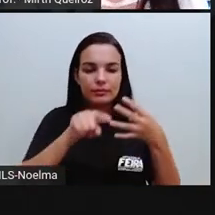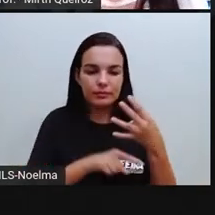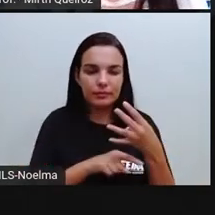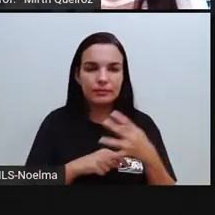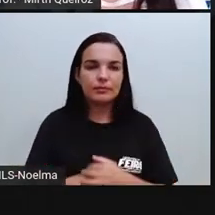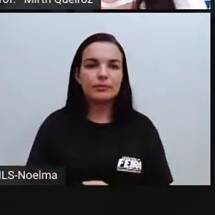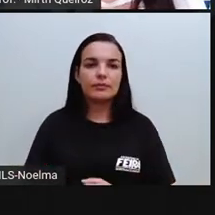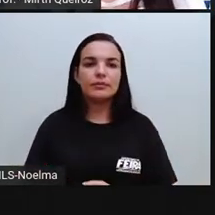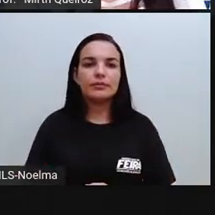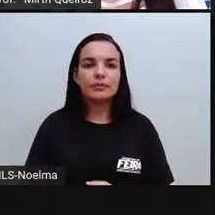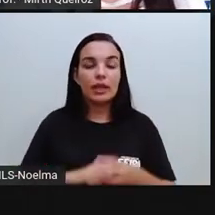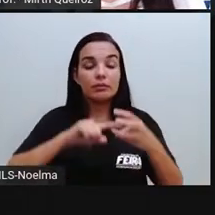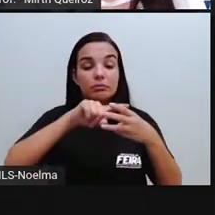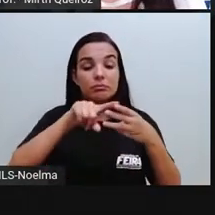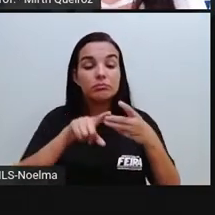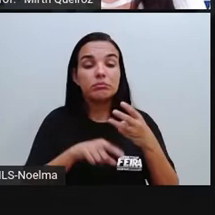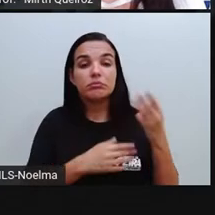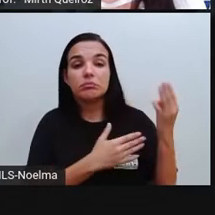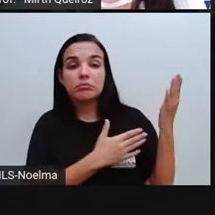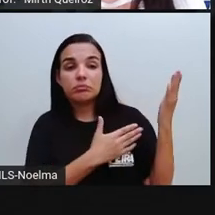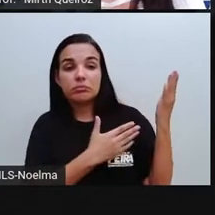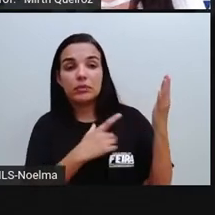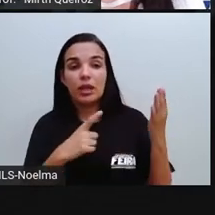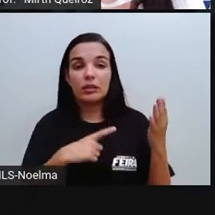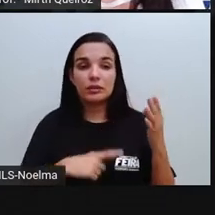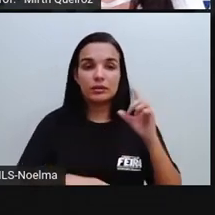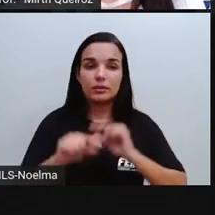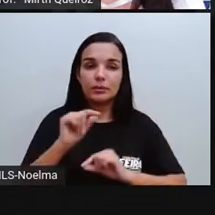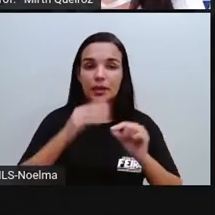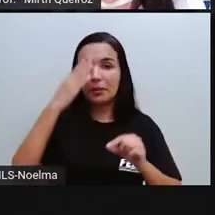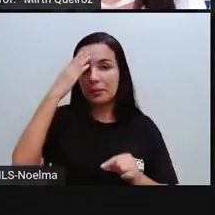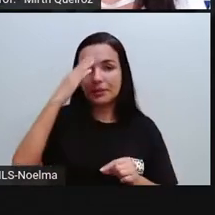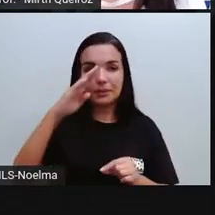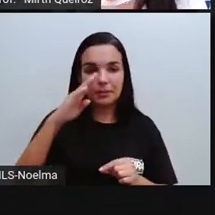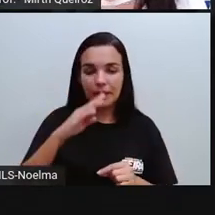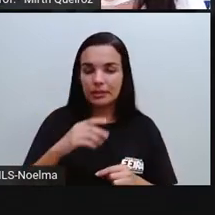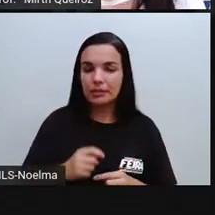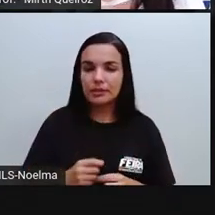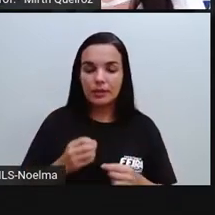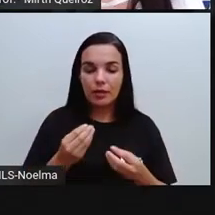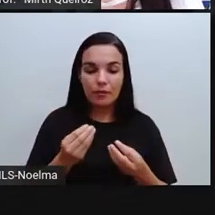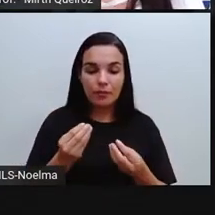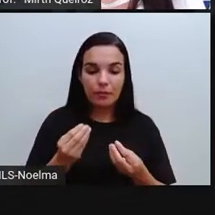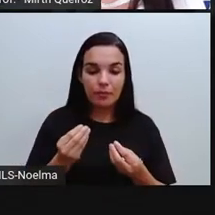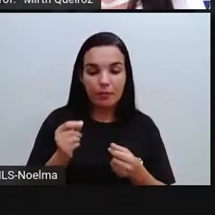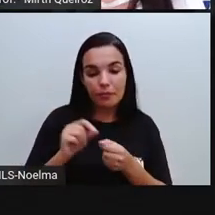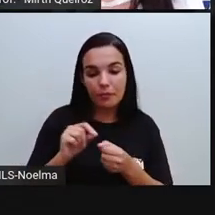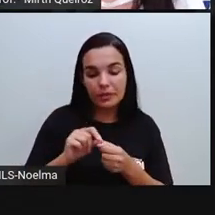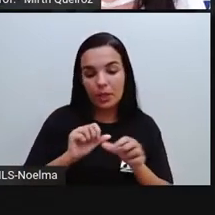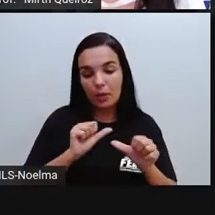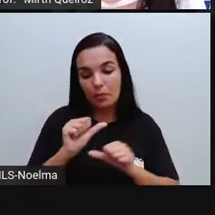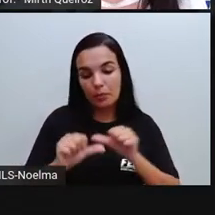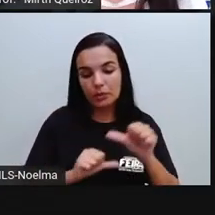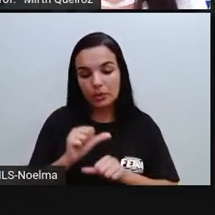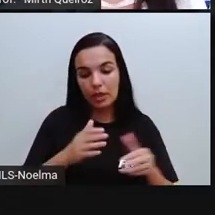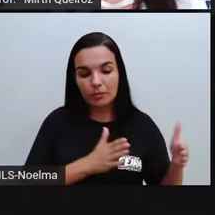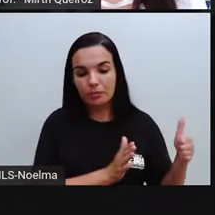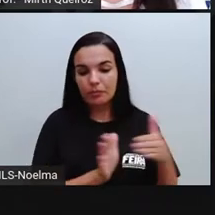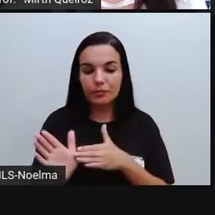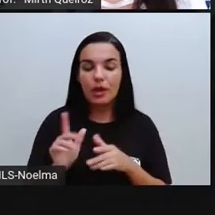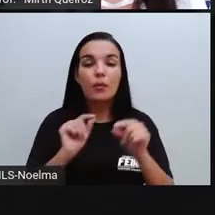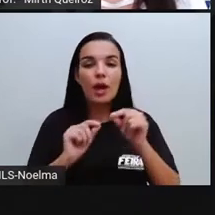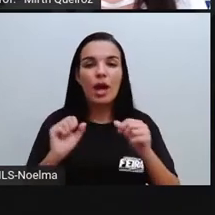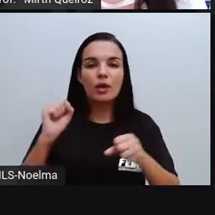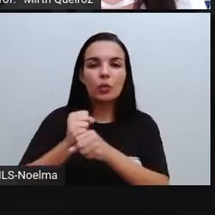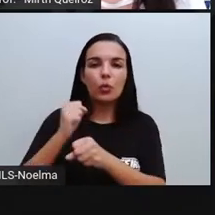-oeste? Dentre as principais medidas aí que fez com que essas pessoas mudassem a sua rota foi a construção de